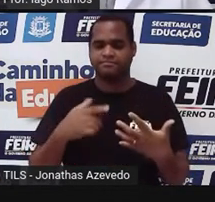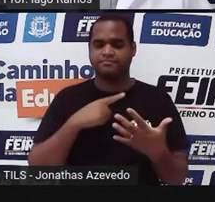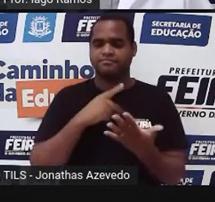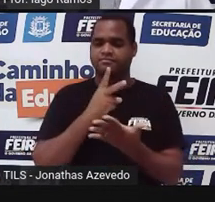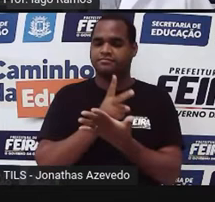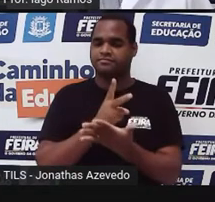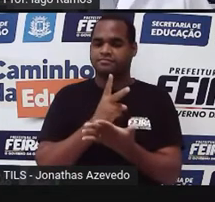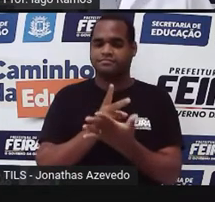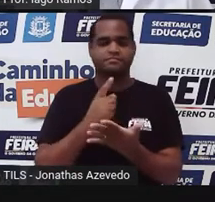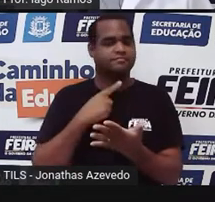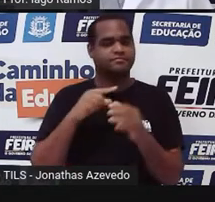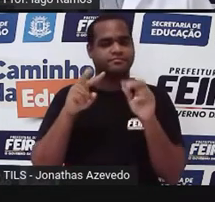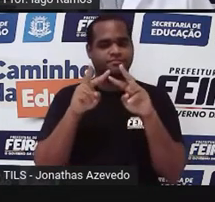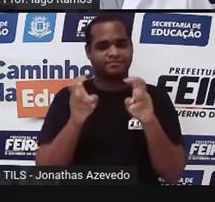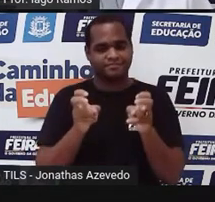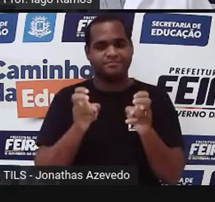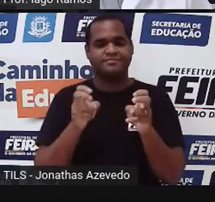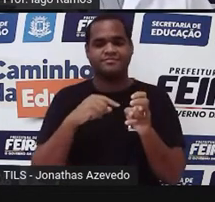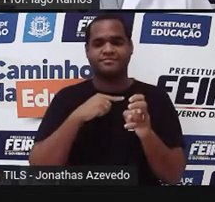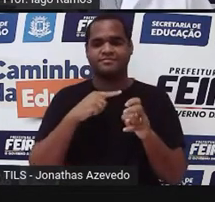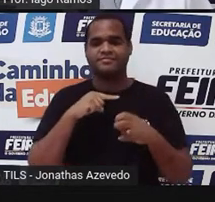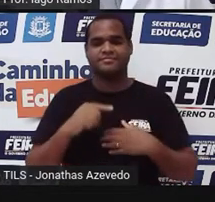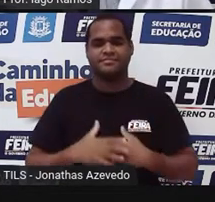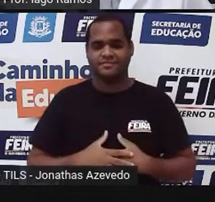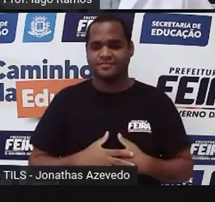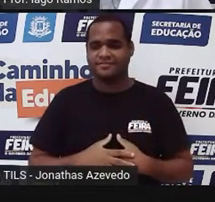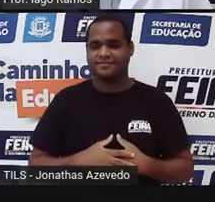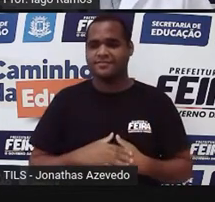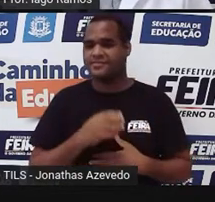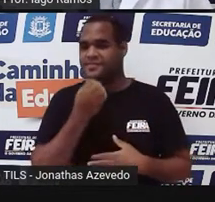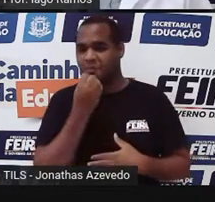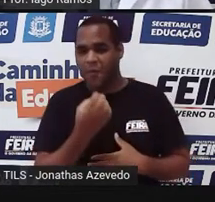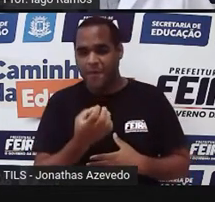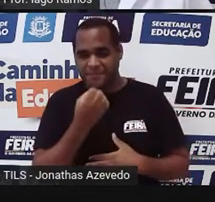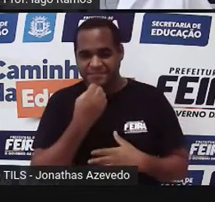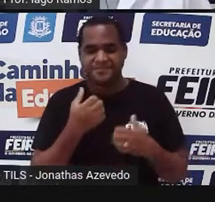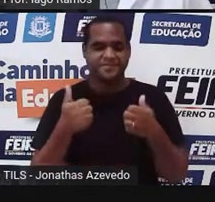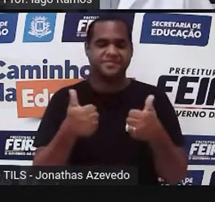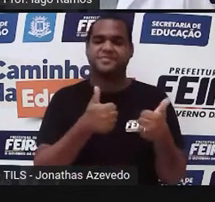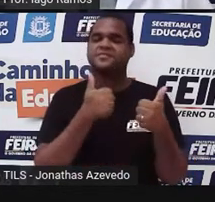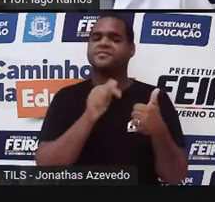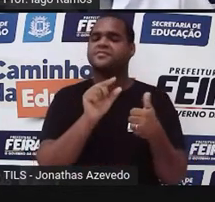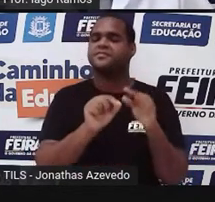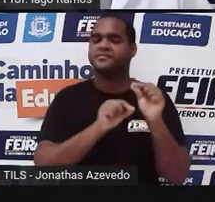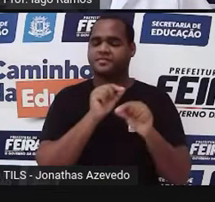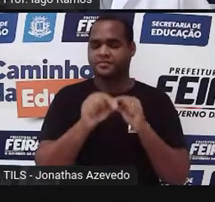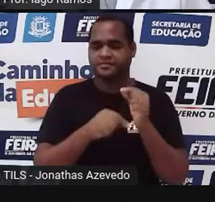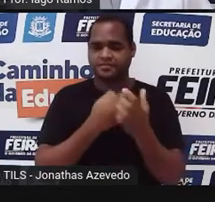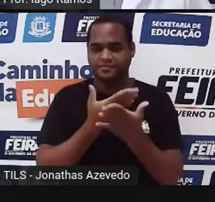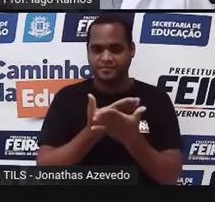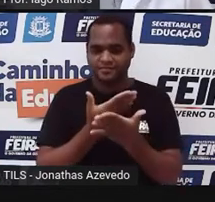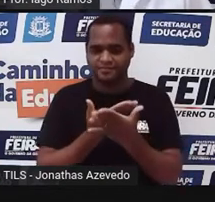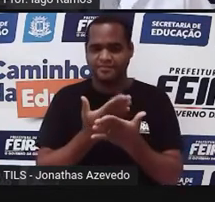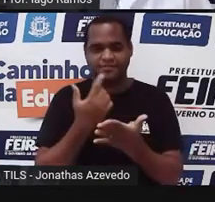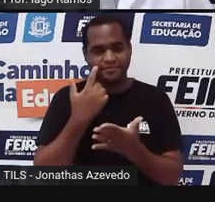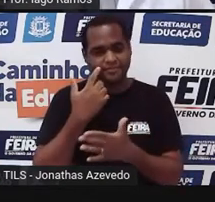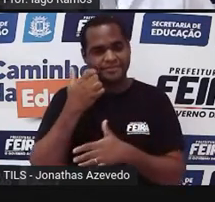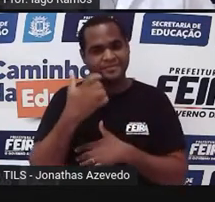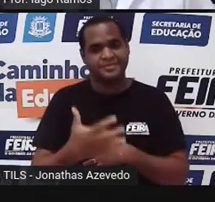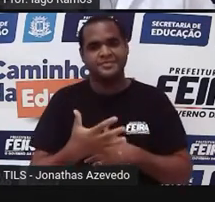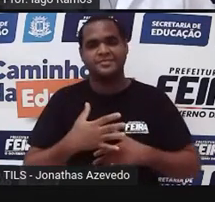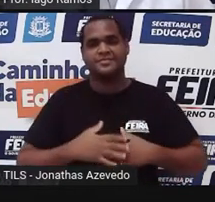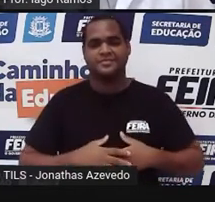com esse tema, tá bom? Beleza? Bom, o é que a gente está estudando? Acabamos de falar, né?